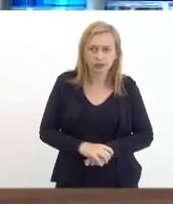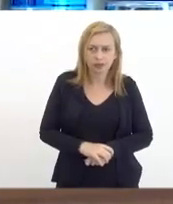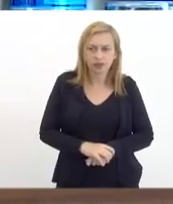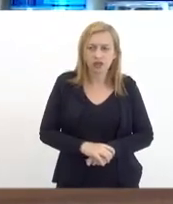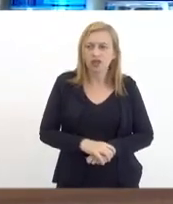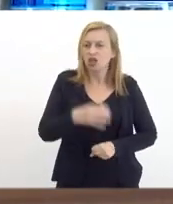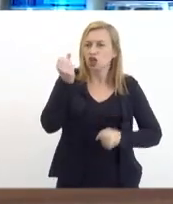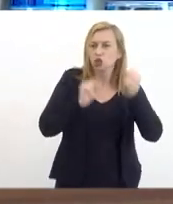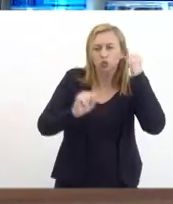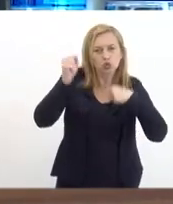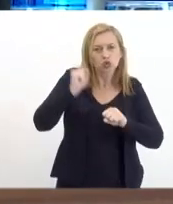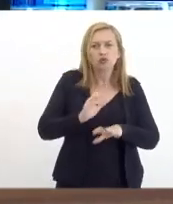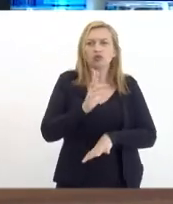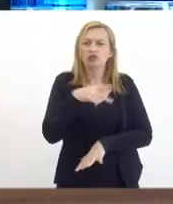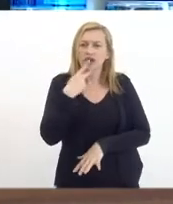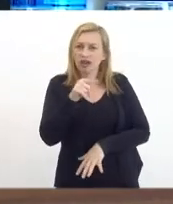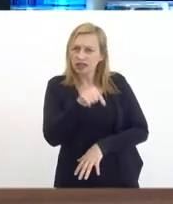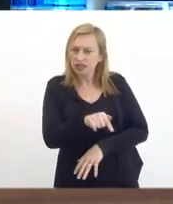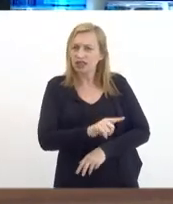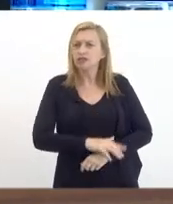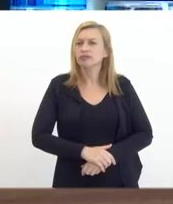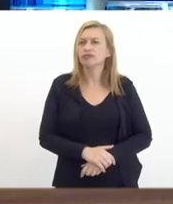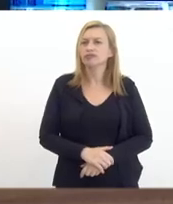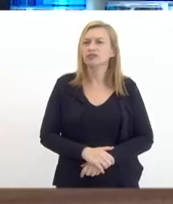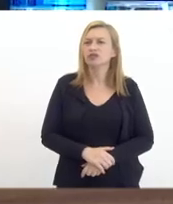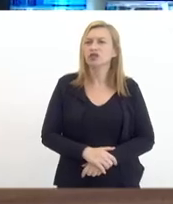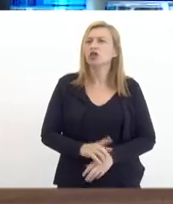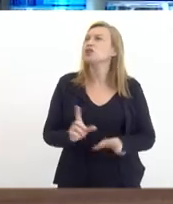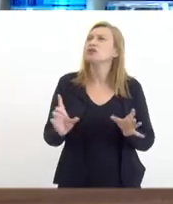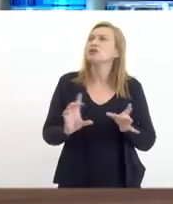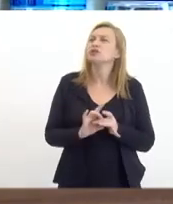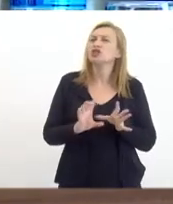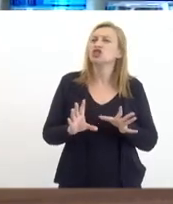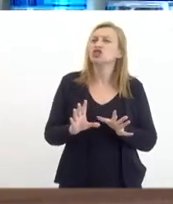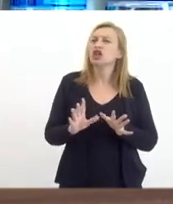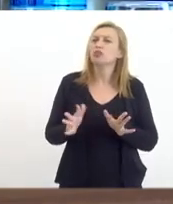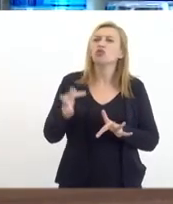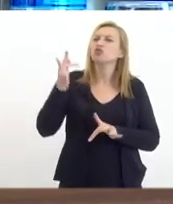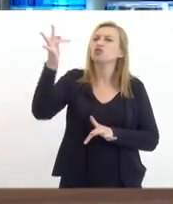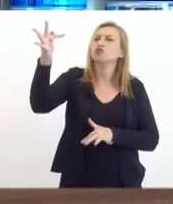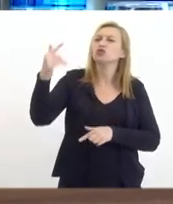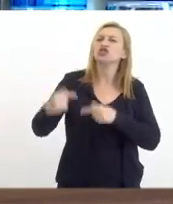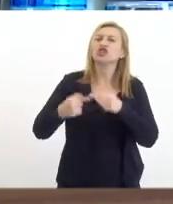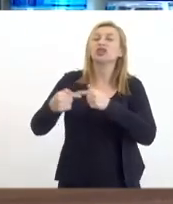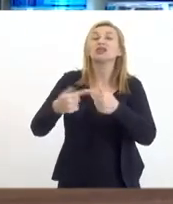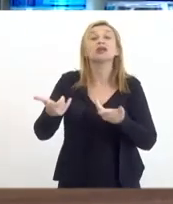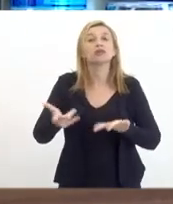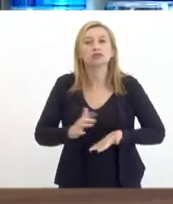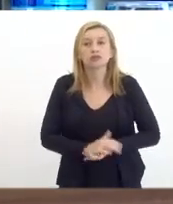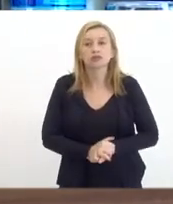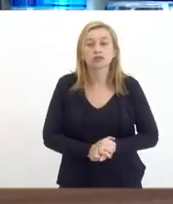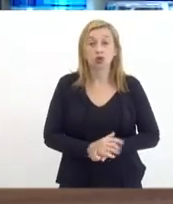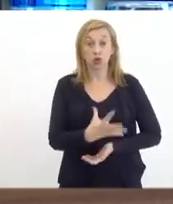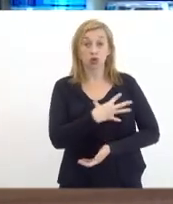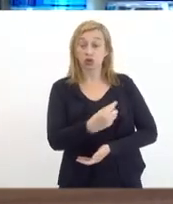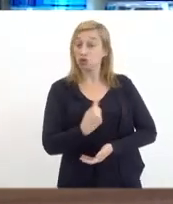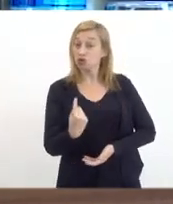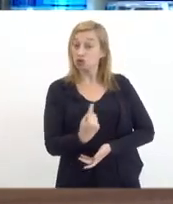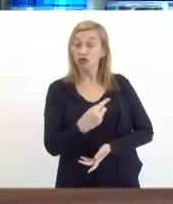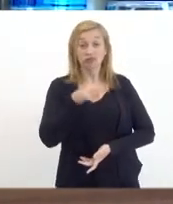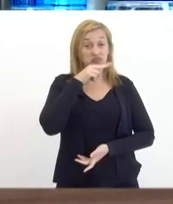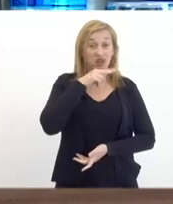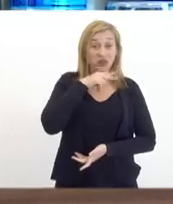indústrias como foi dito aqui indo embora e o que vamos deixar para a nossa geração futura o vamos deixar para os nossos filhos para os nossos